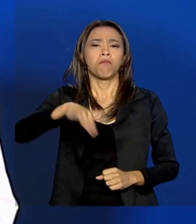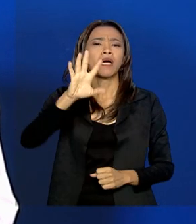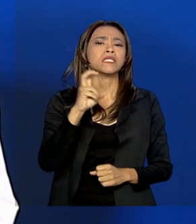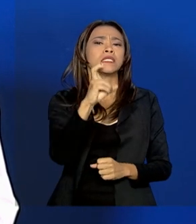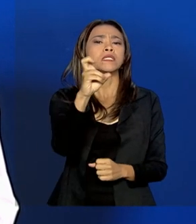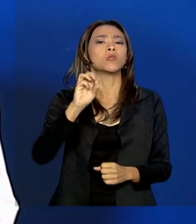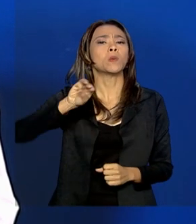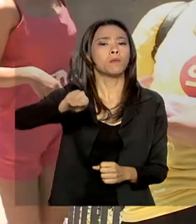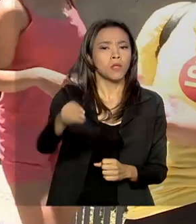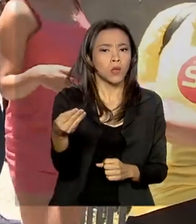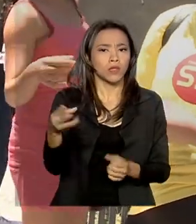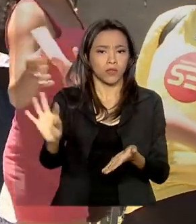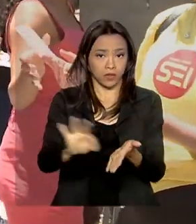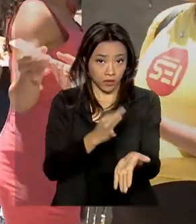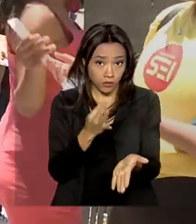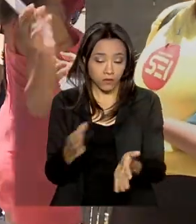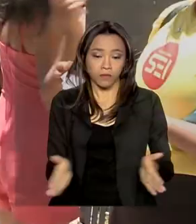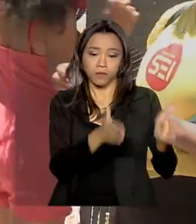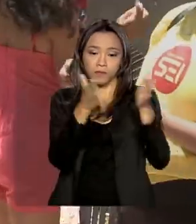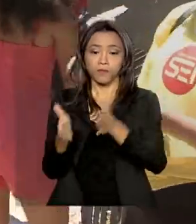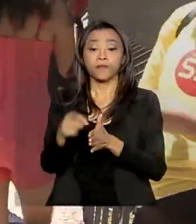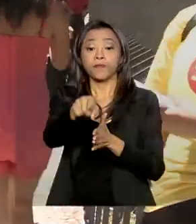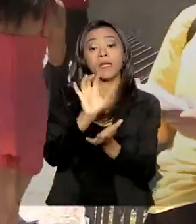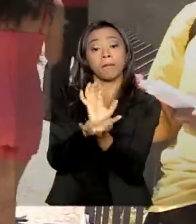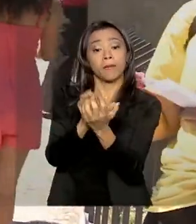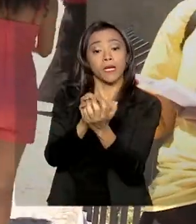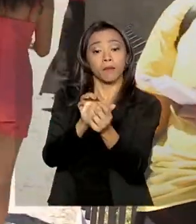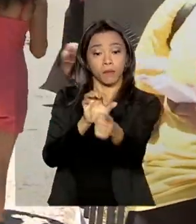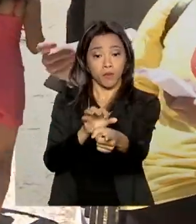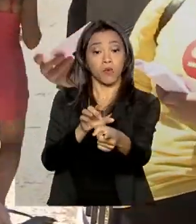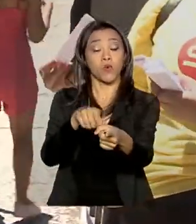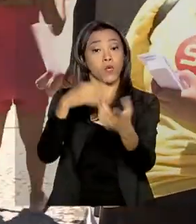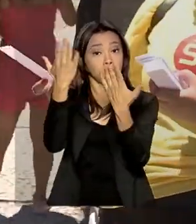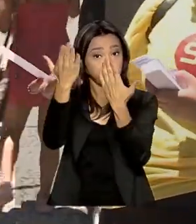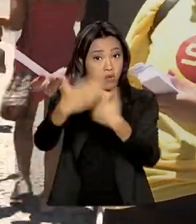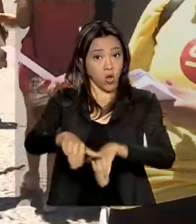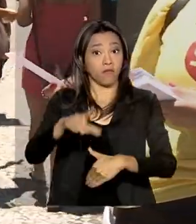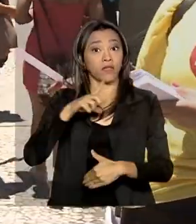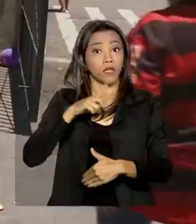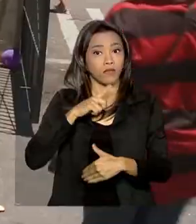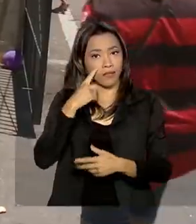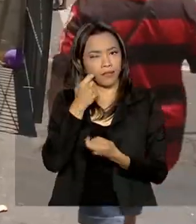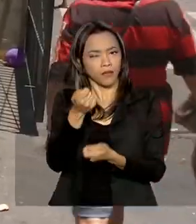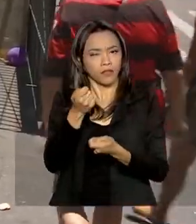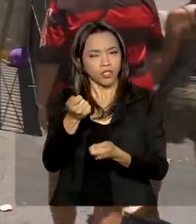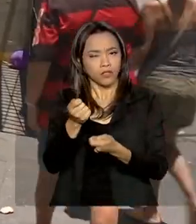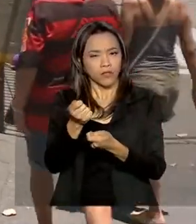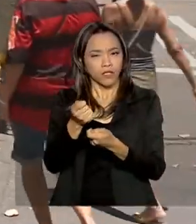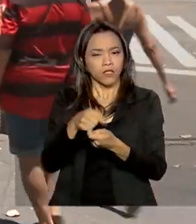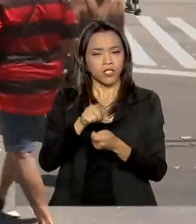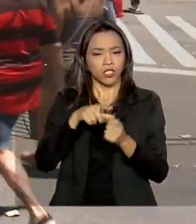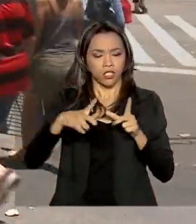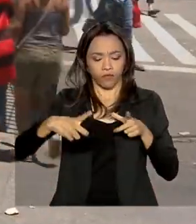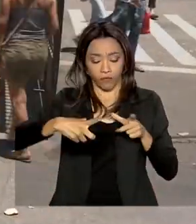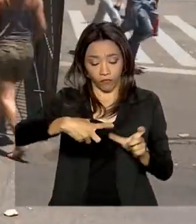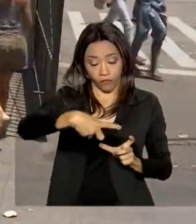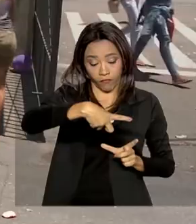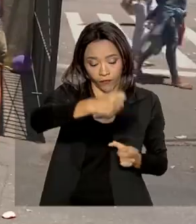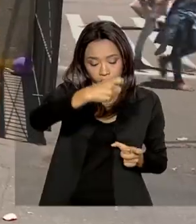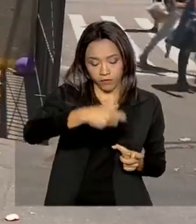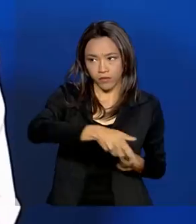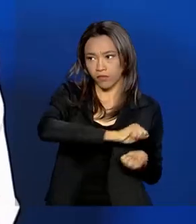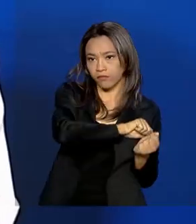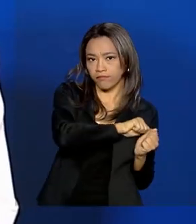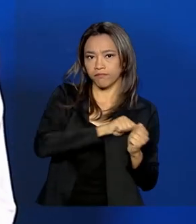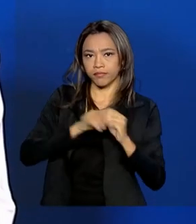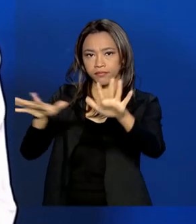inscritos. Em Pernambuco, durante as provas, houve uma tentativa de divulgação de foto com proposta de redação do